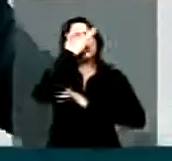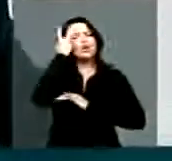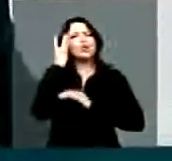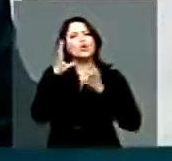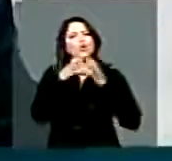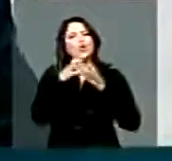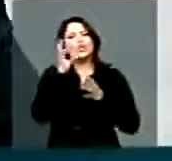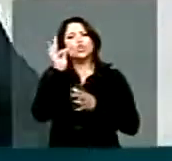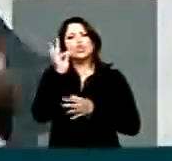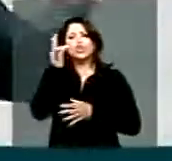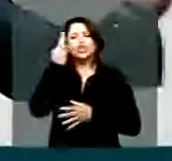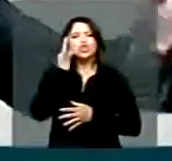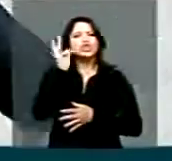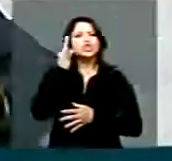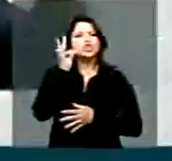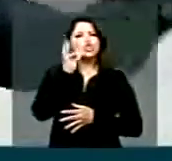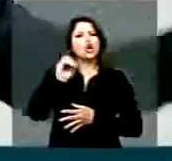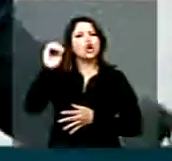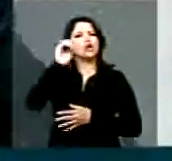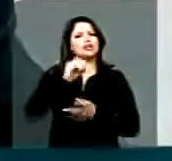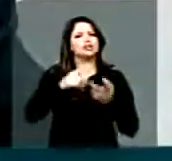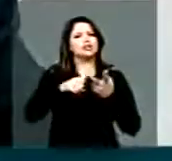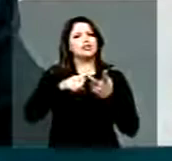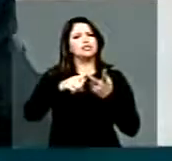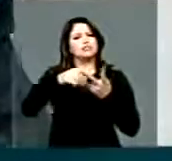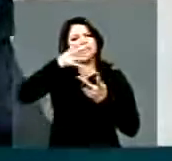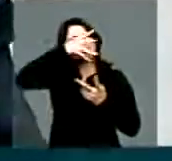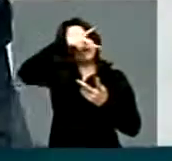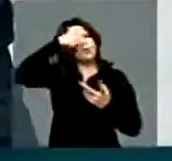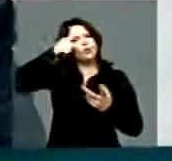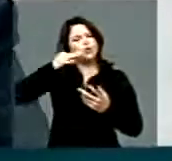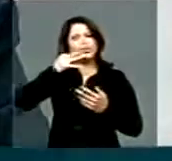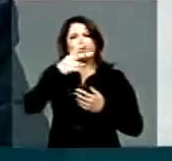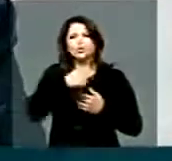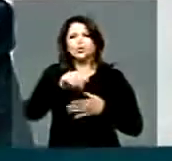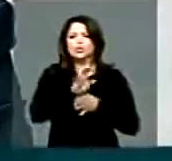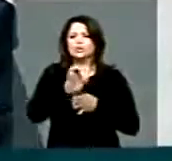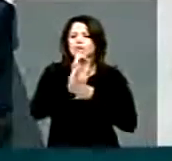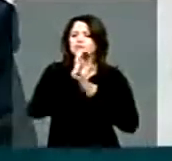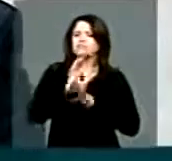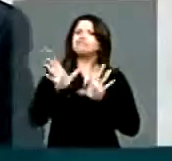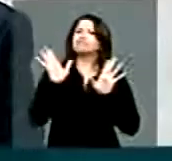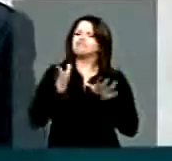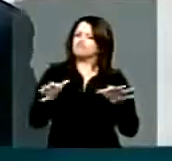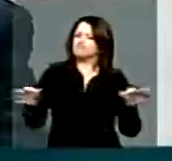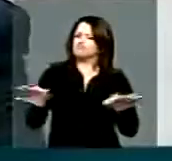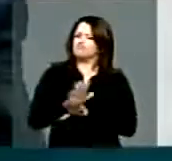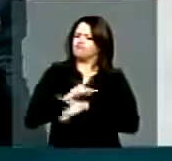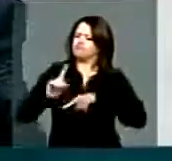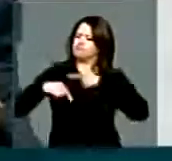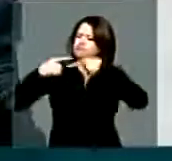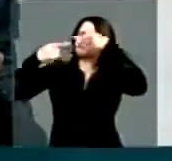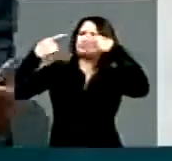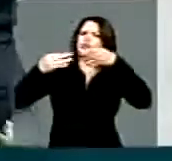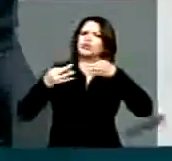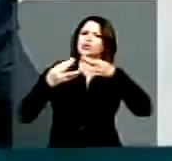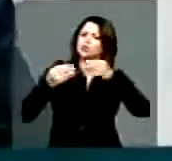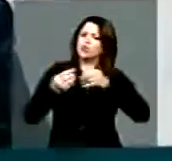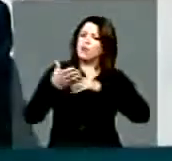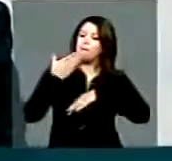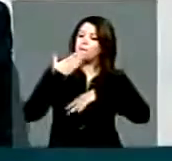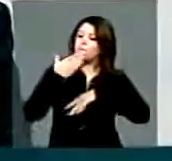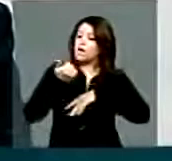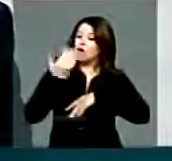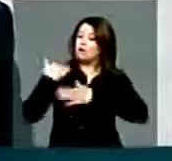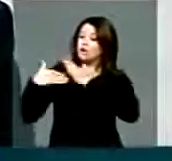Tocantins, pergunta ao Mato Grosso. Esses Estados estão exatamente muito melhor do que quando